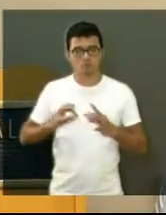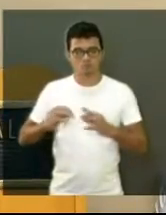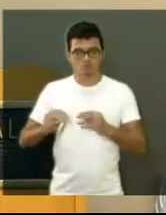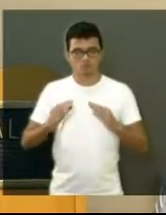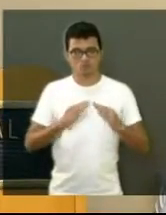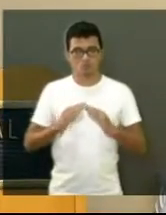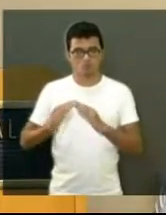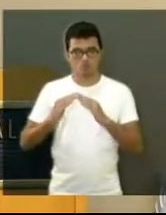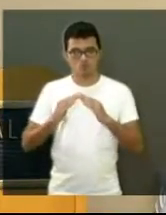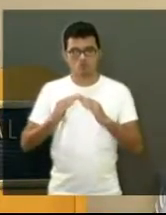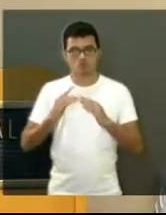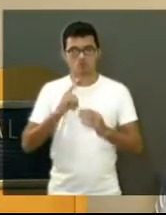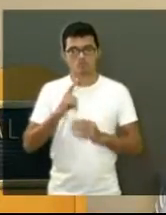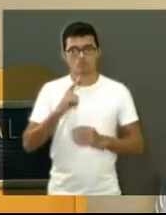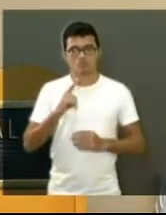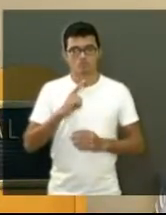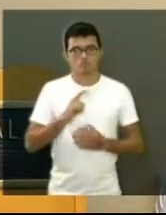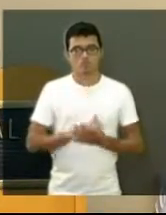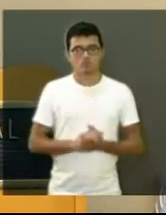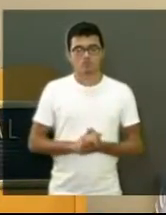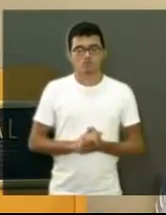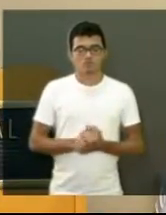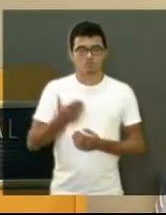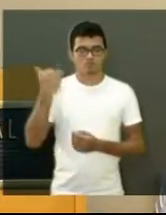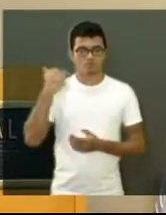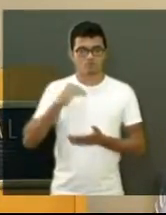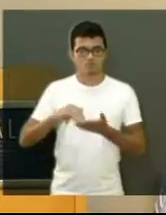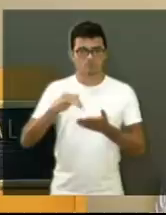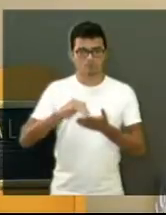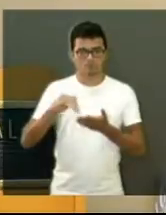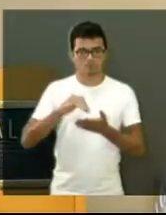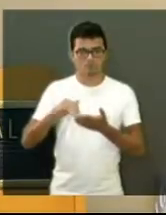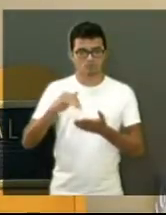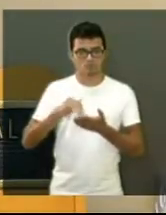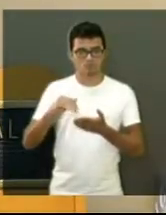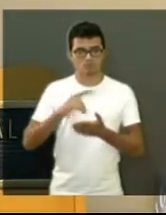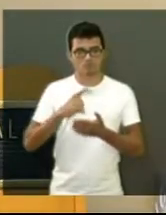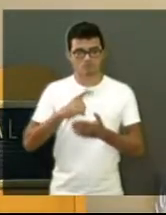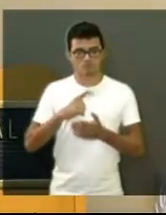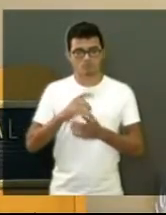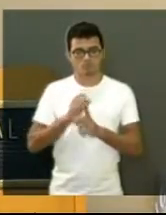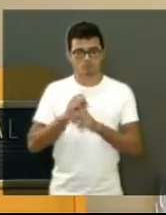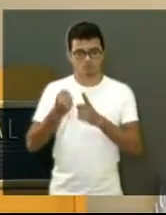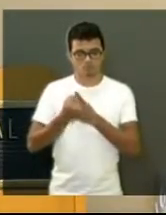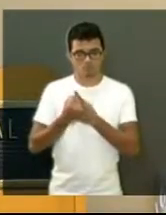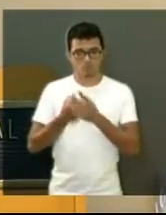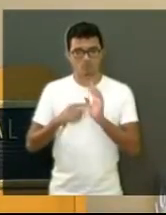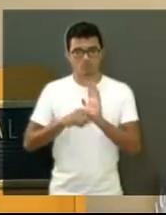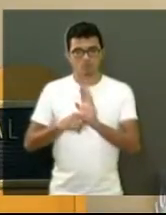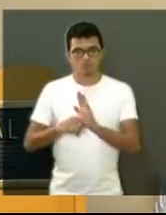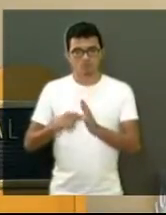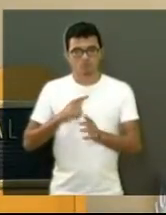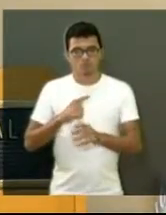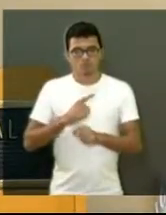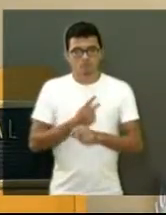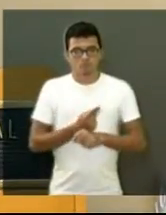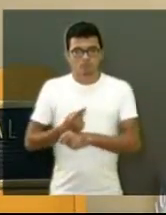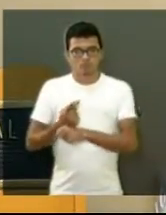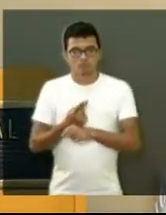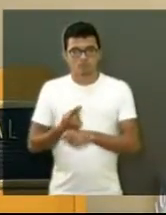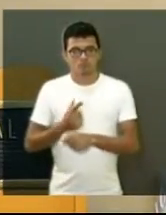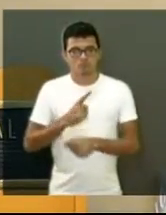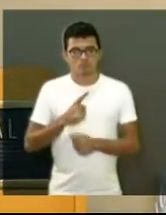que me procuraram, que no tempo da Secretaria de Assistência Social nós ficávamos vasculhando aqueles cantos.